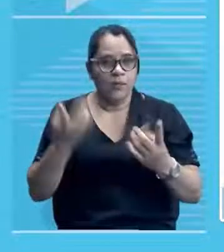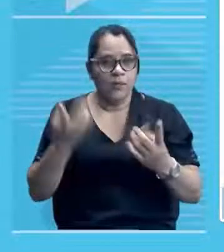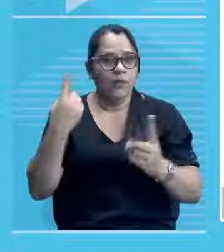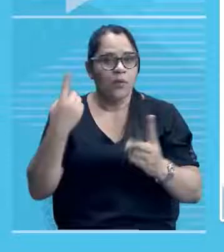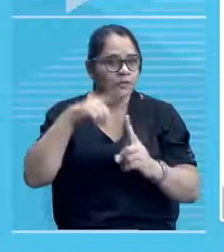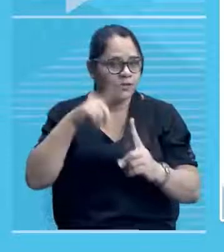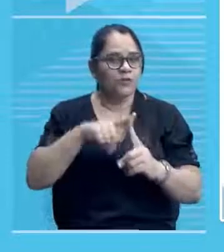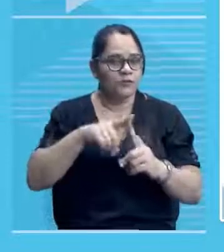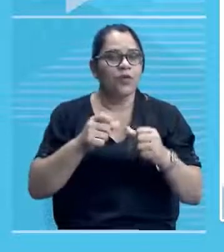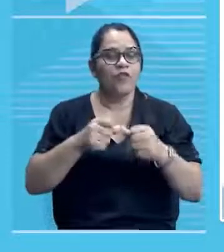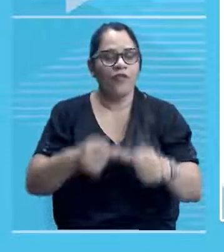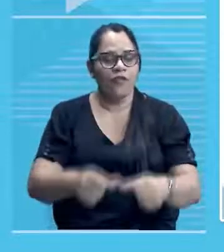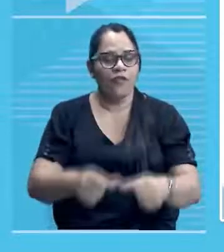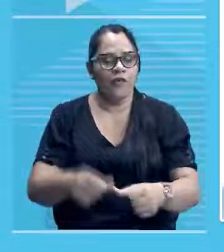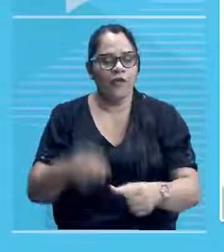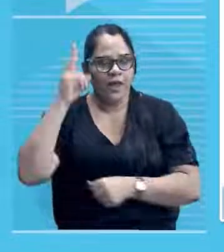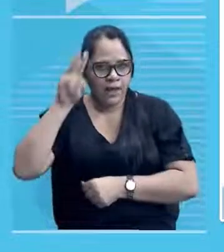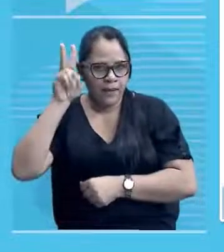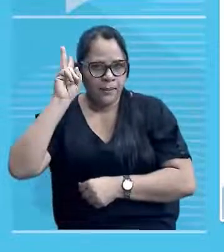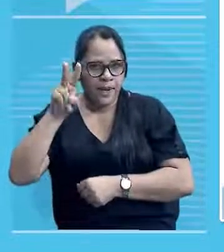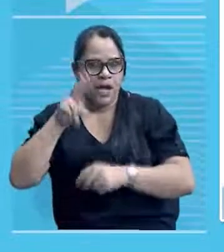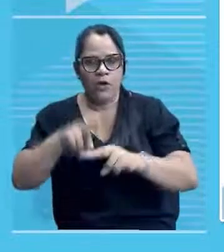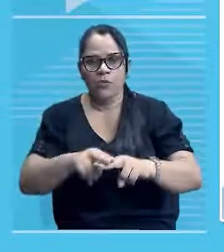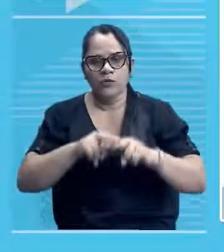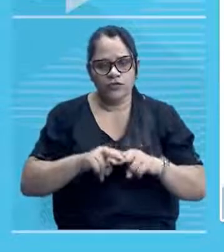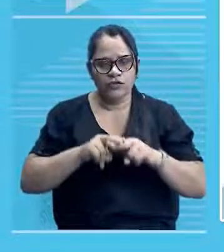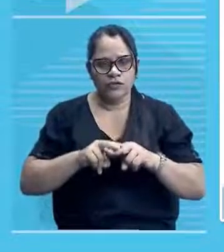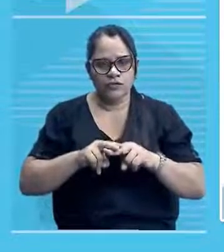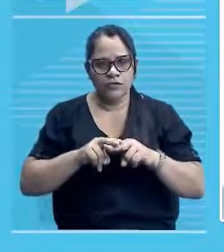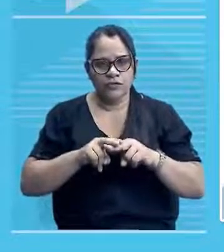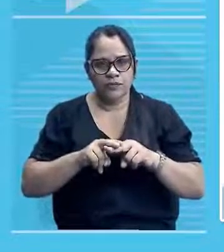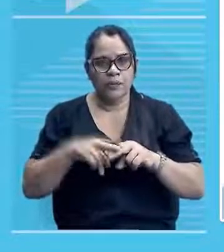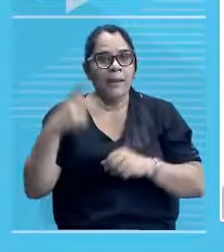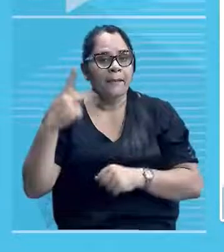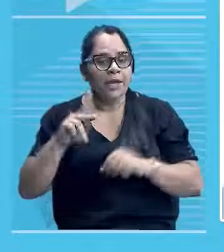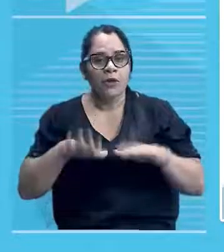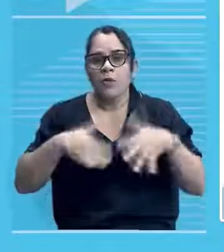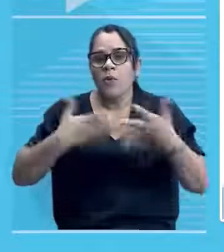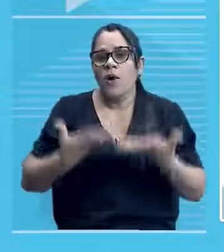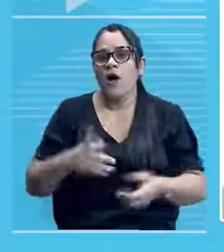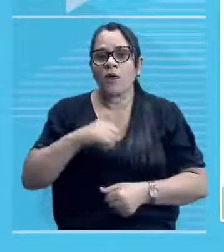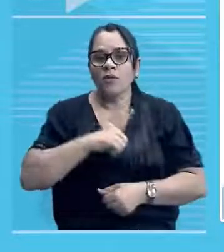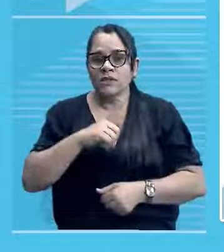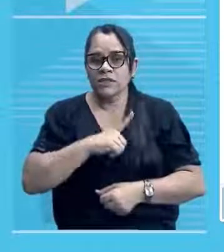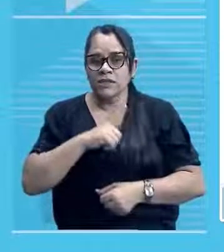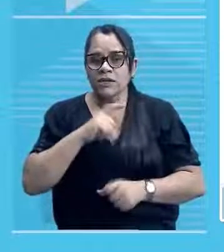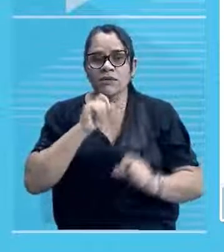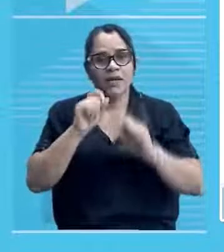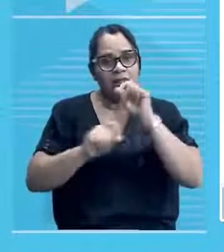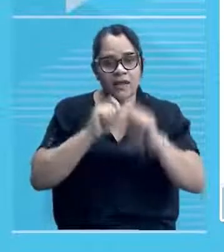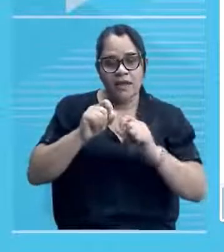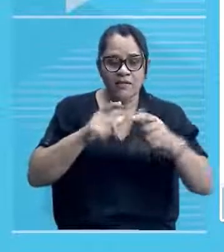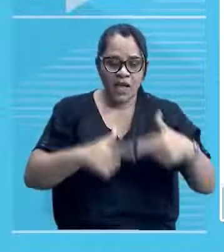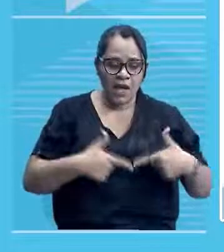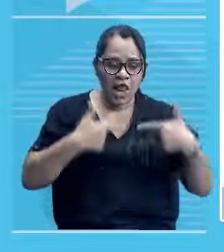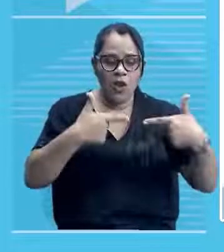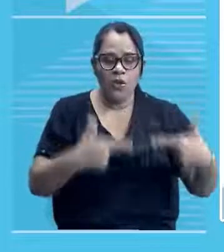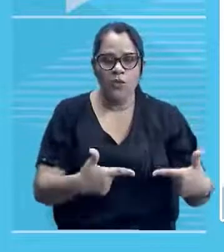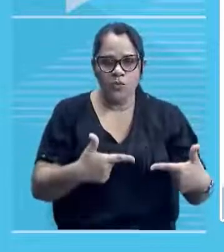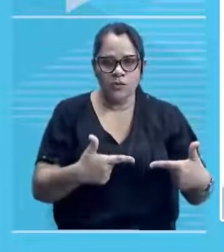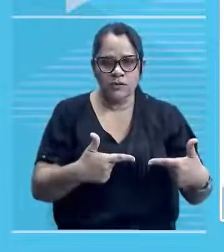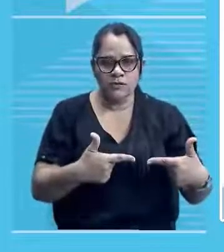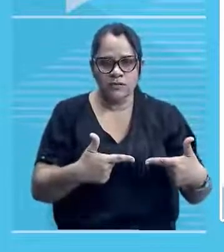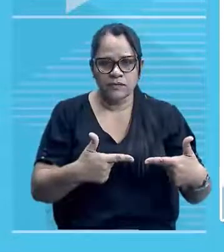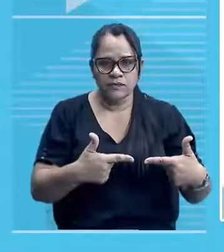Relembrar o motivo pelo qual houve a luta, né? Ou seja, era uma luta